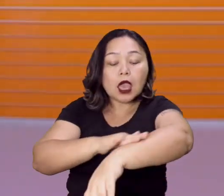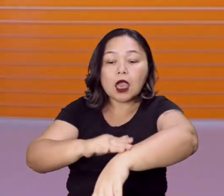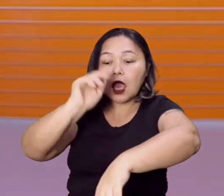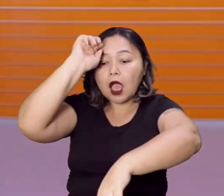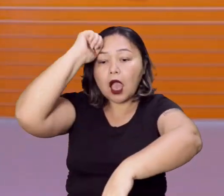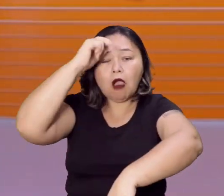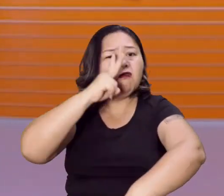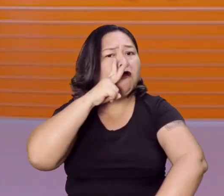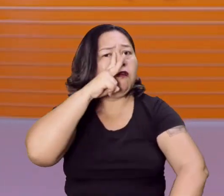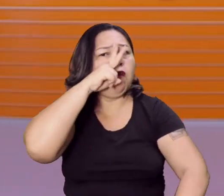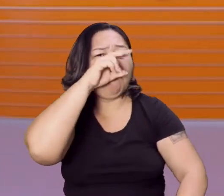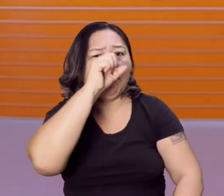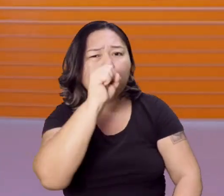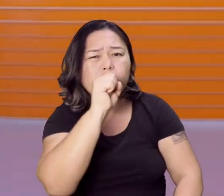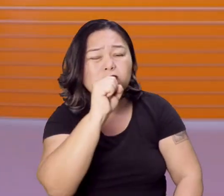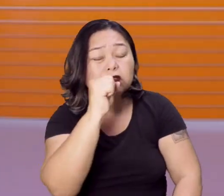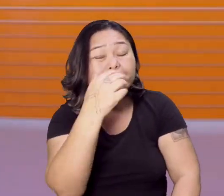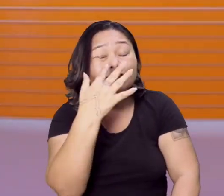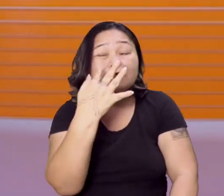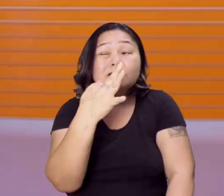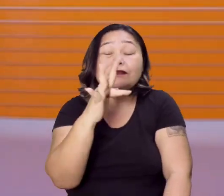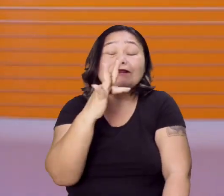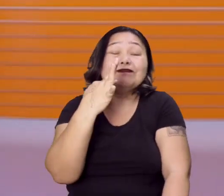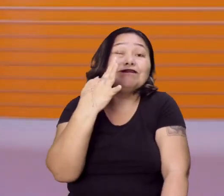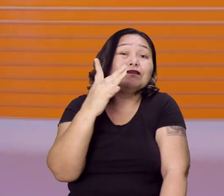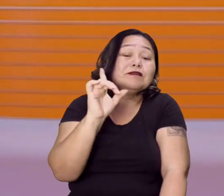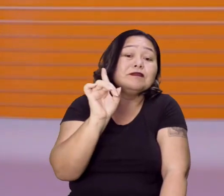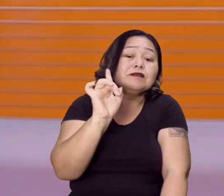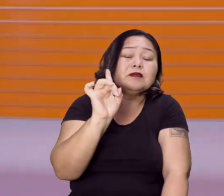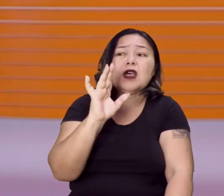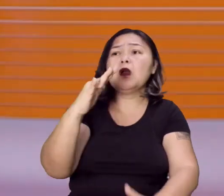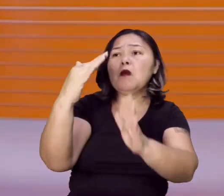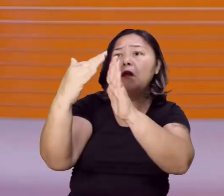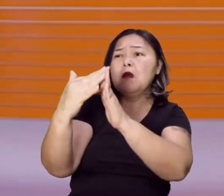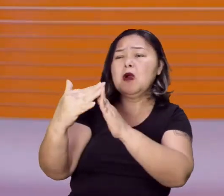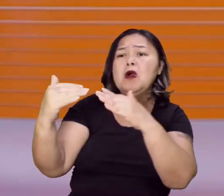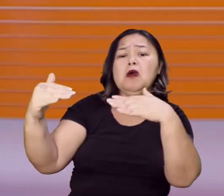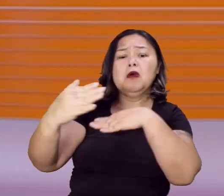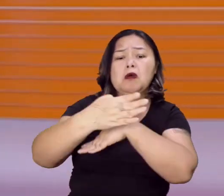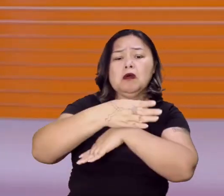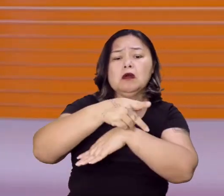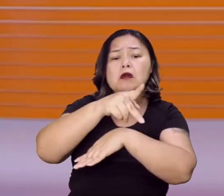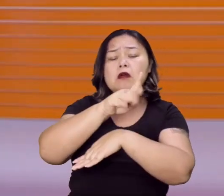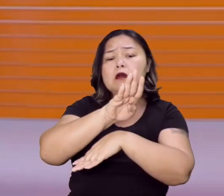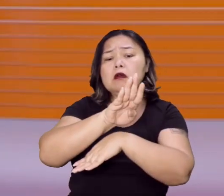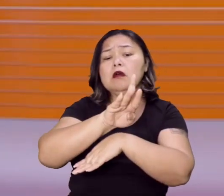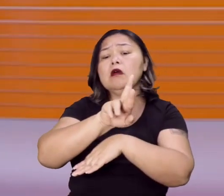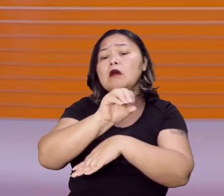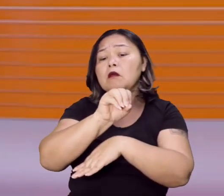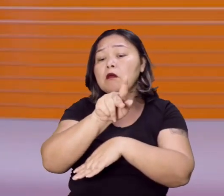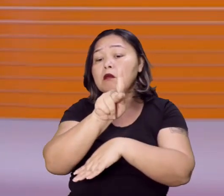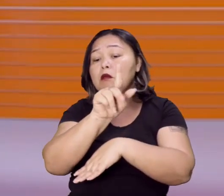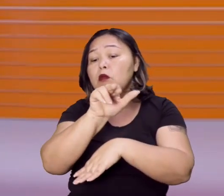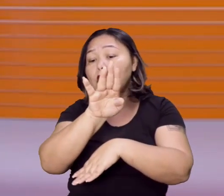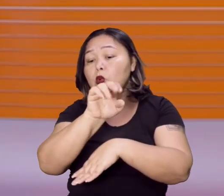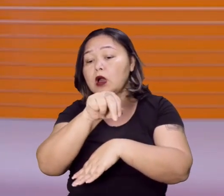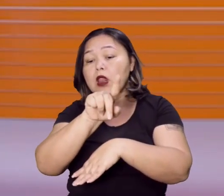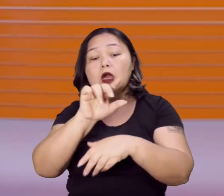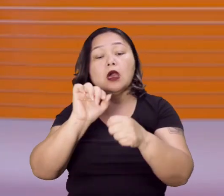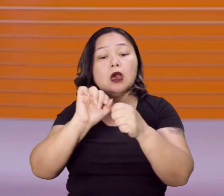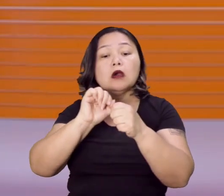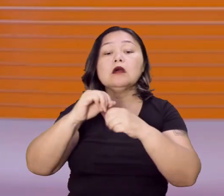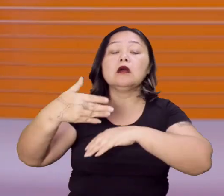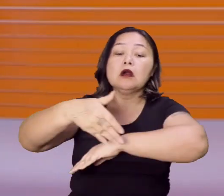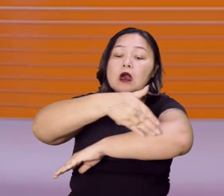forte. É doloroso para algumas pessoas que moram em bairros como Brookings, que é